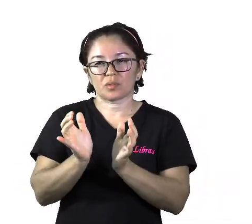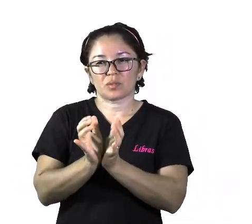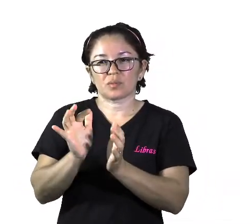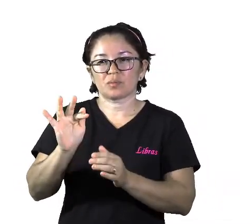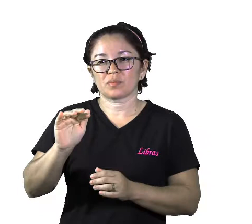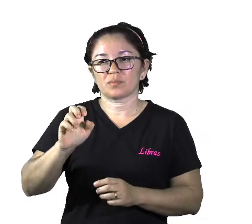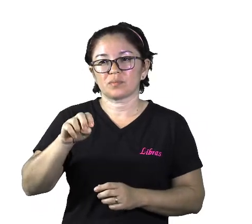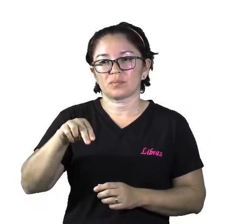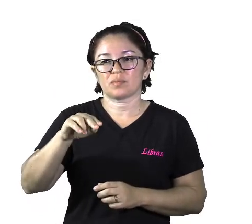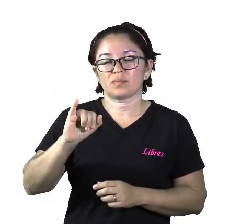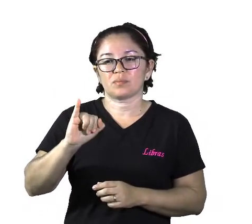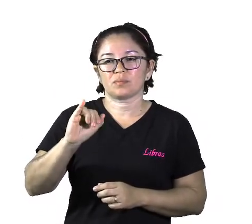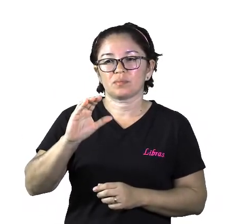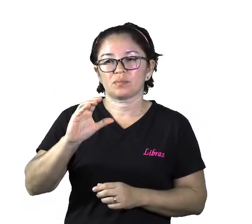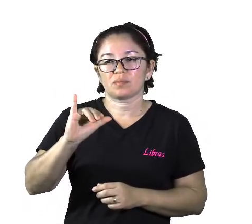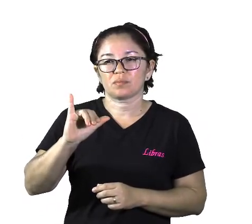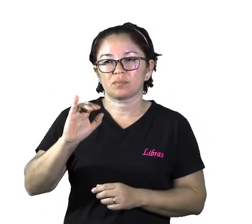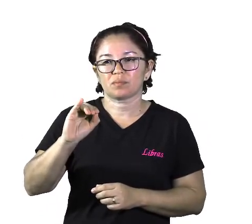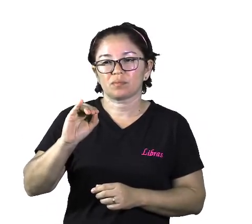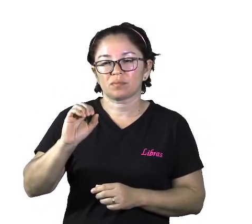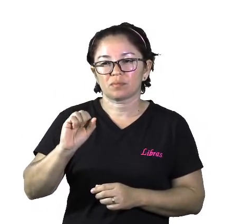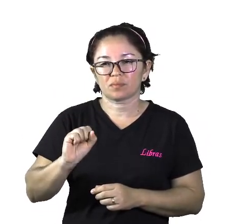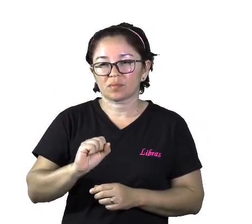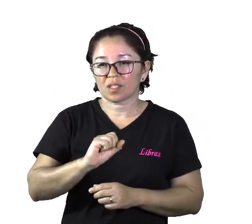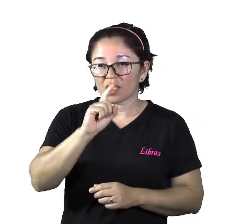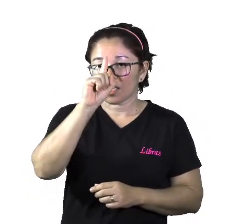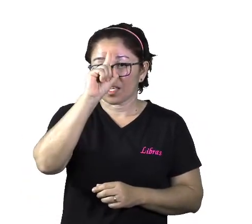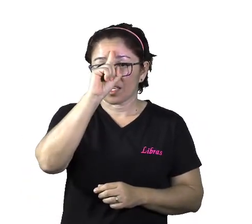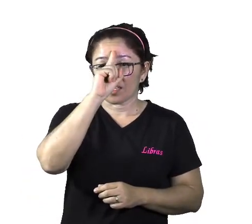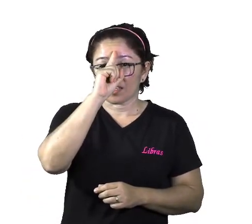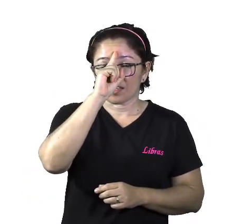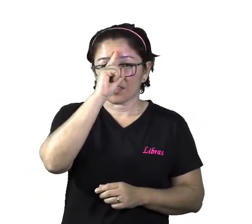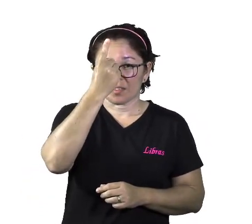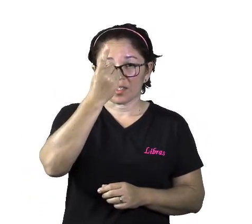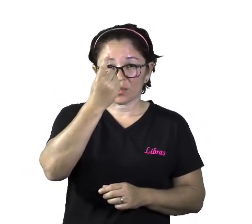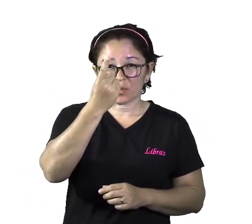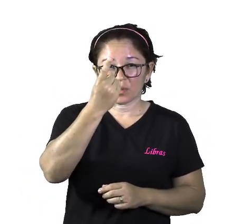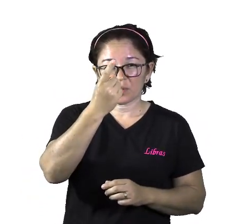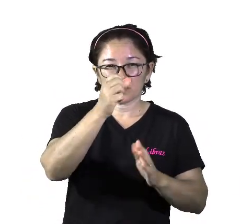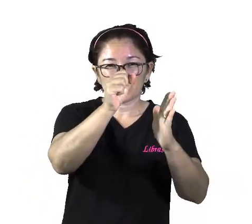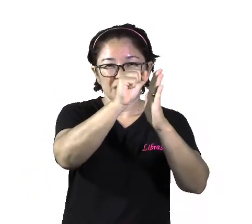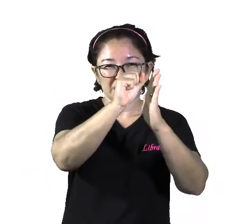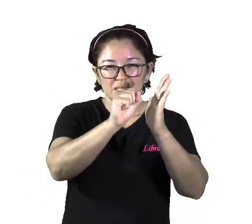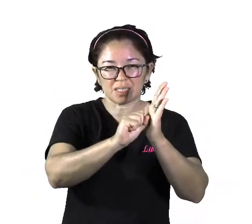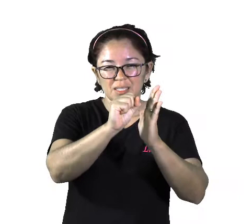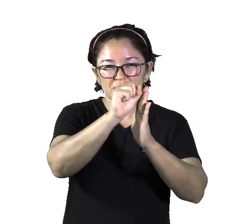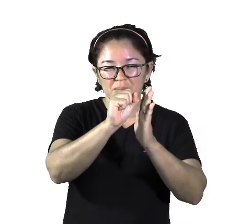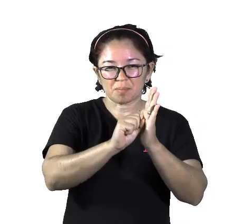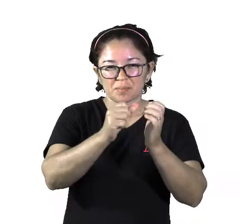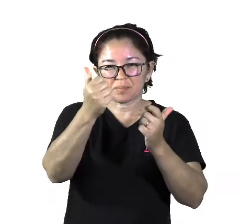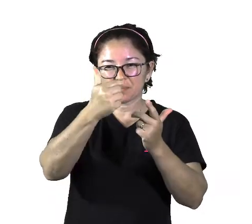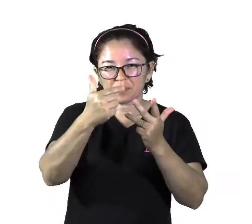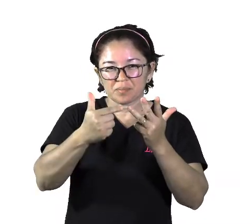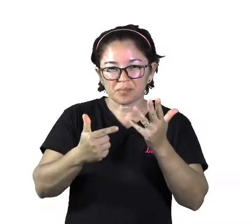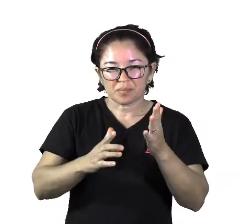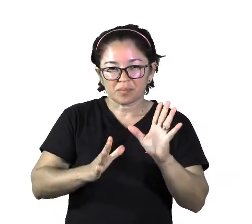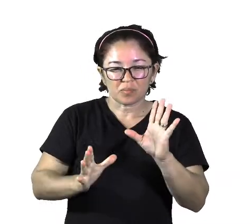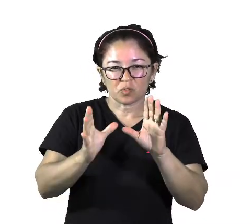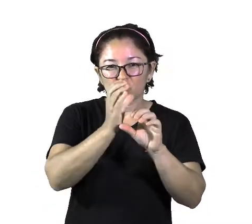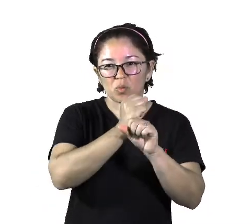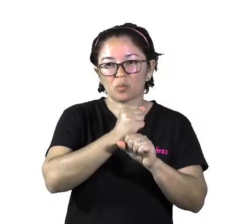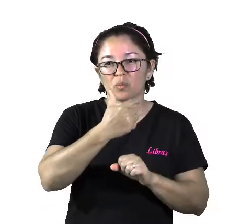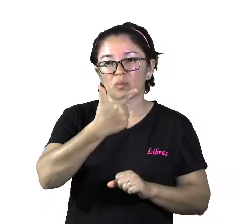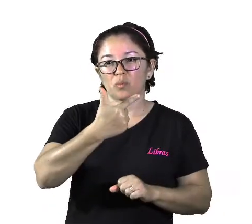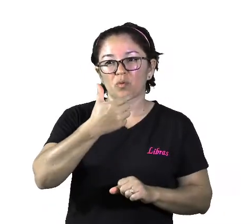sinais era equivalente a um som diferente e por isso esse alfabeto que os fenícios criaram